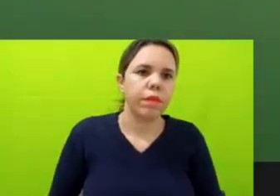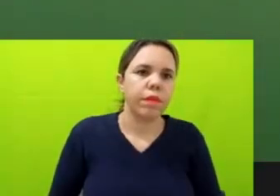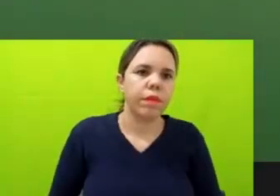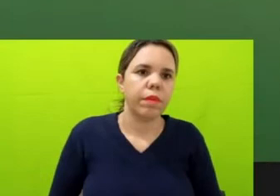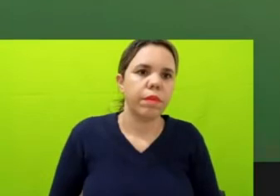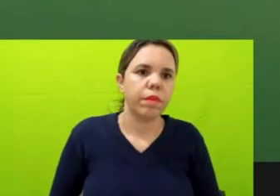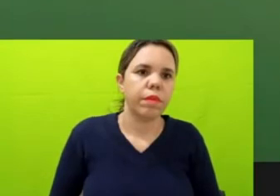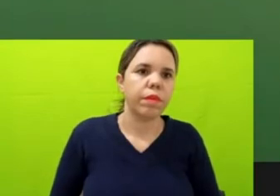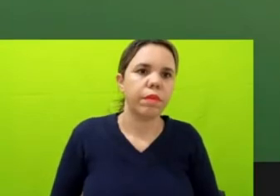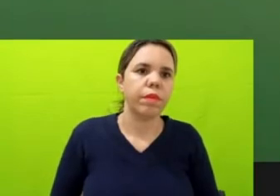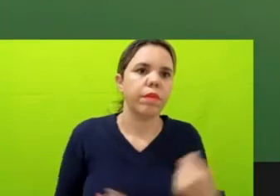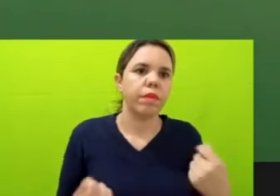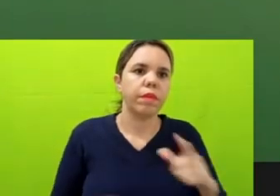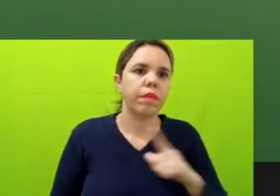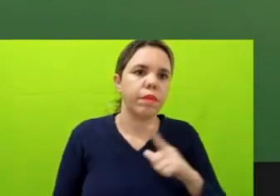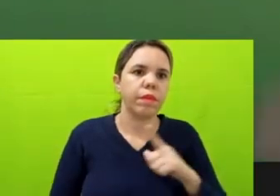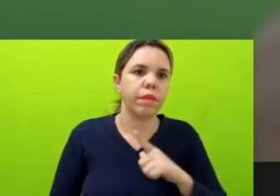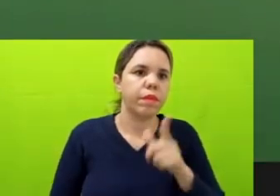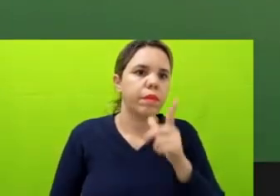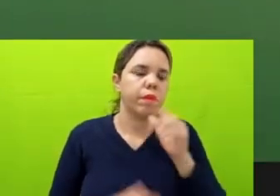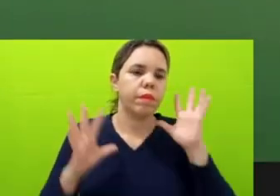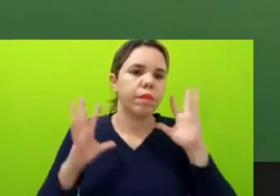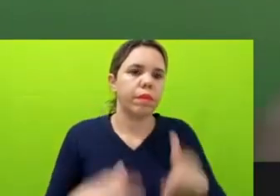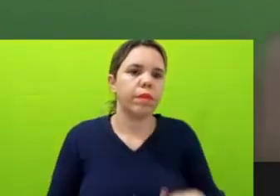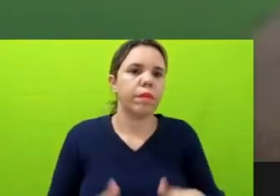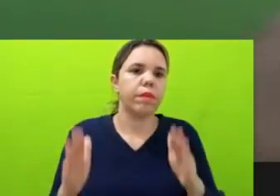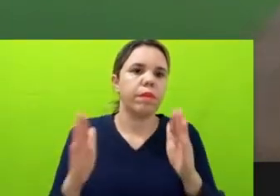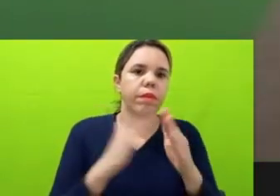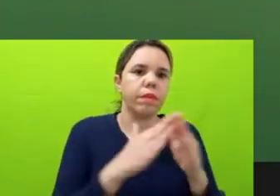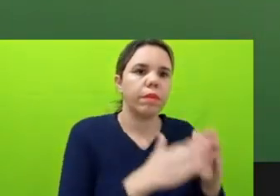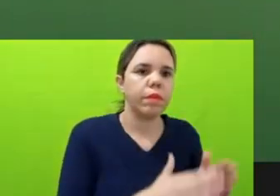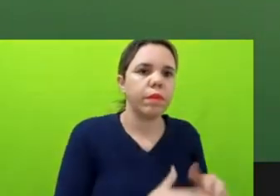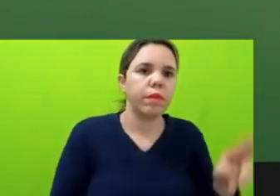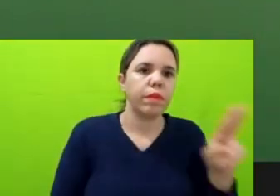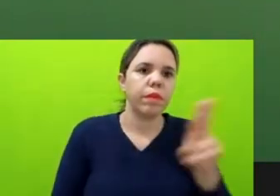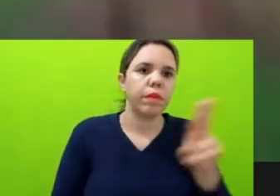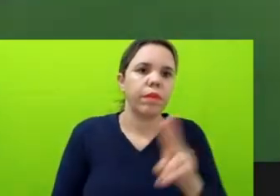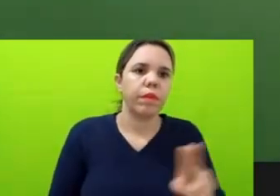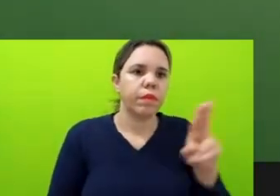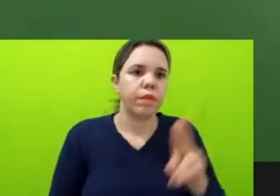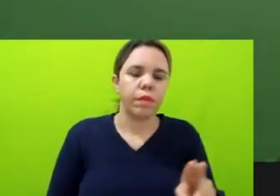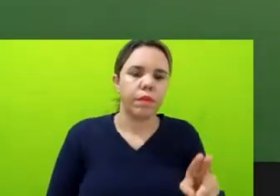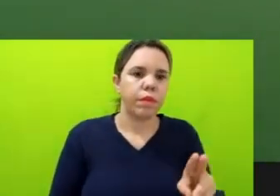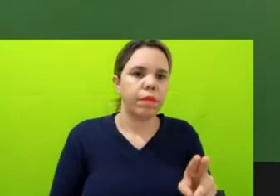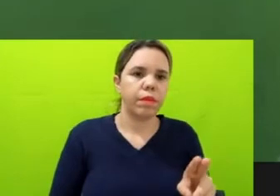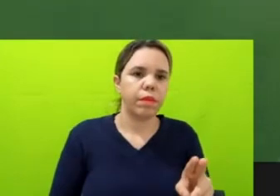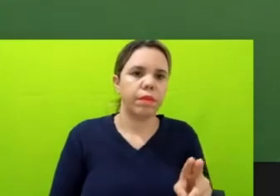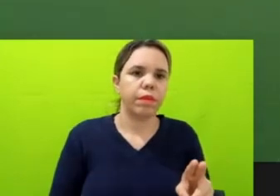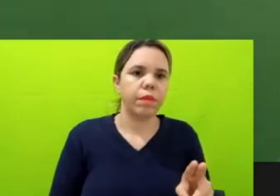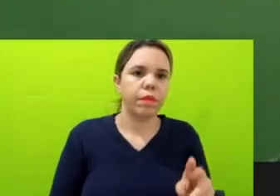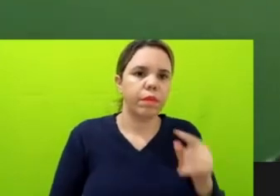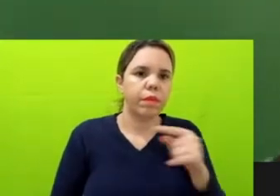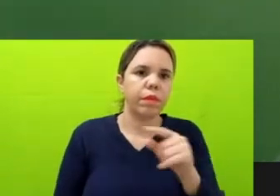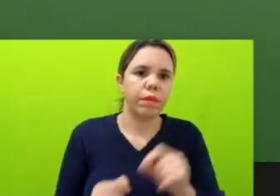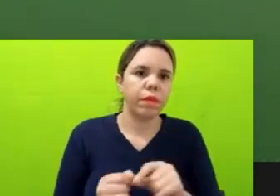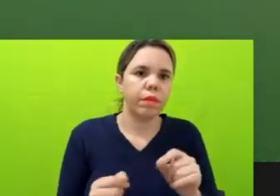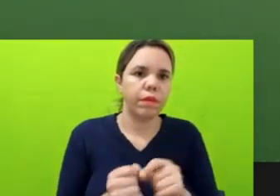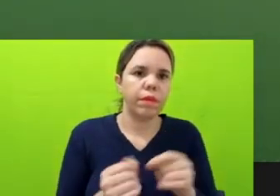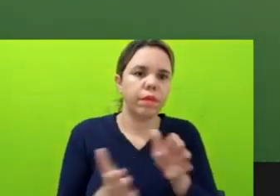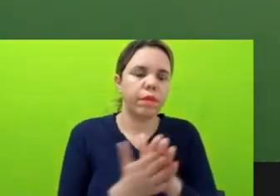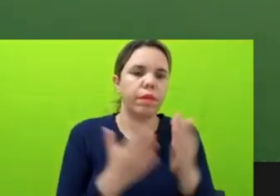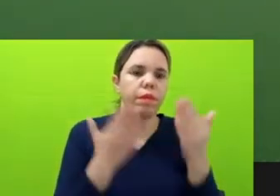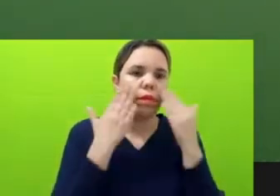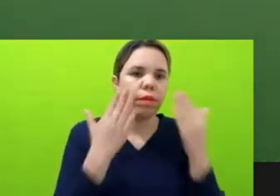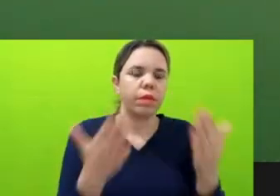água potável dentro de casa. Então, eles usaram esse caso para fazer publicidade em rádio, TV e jornal,